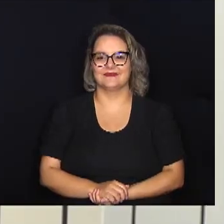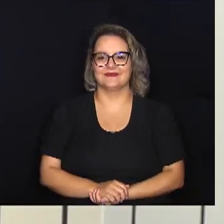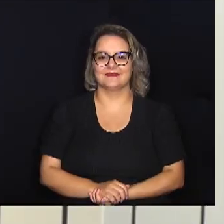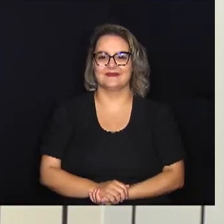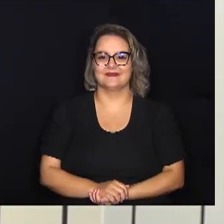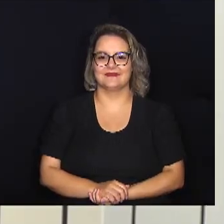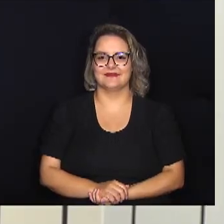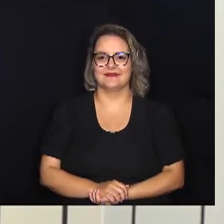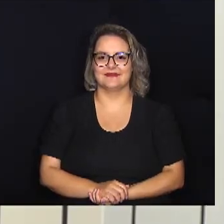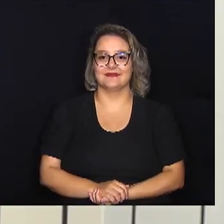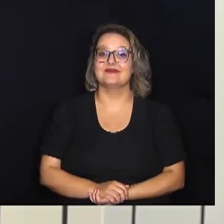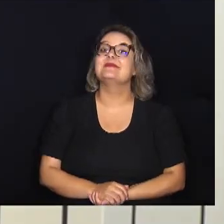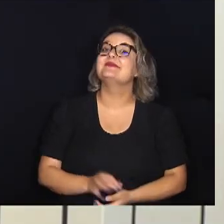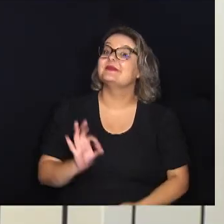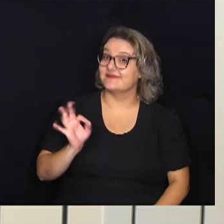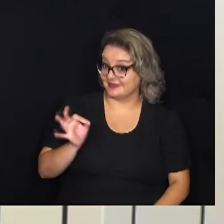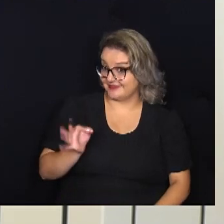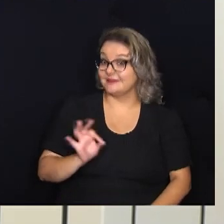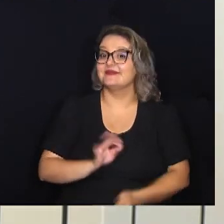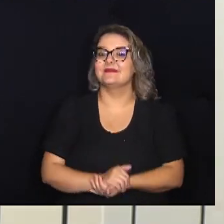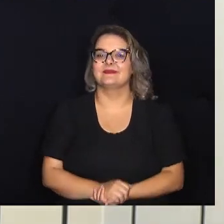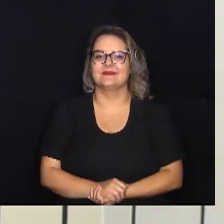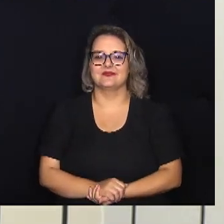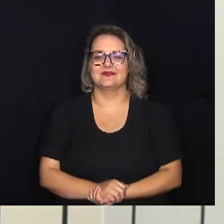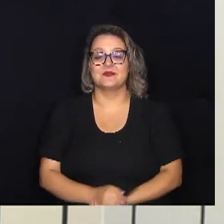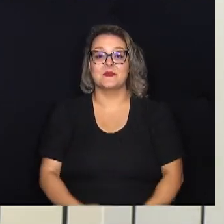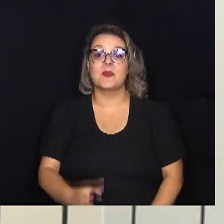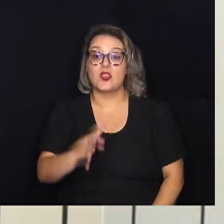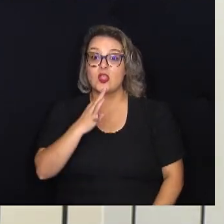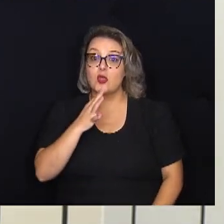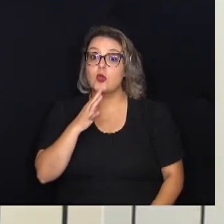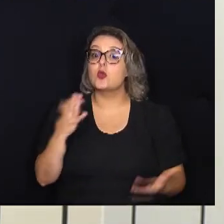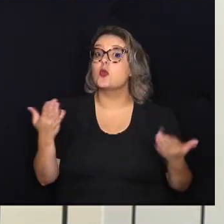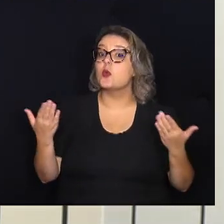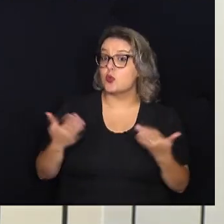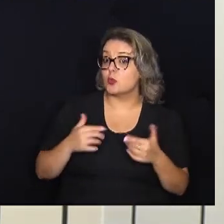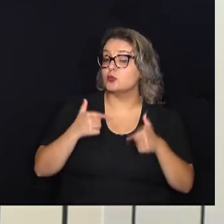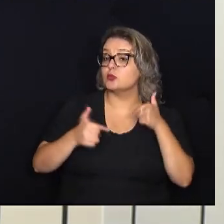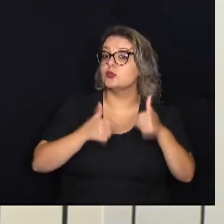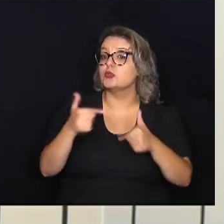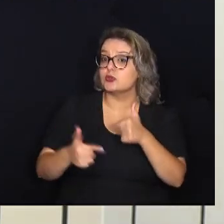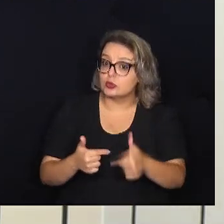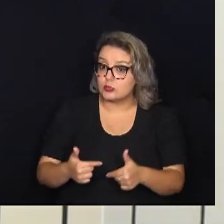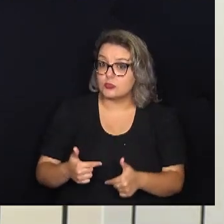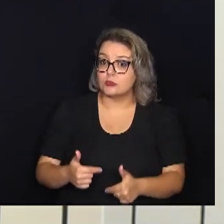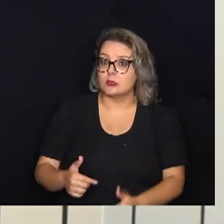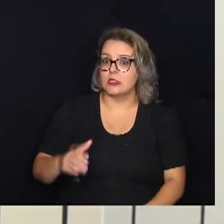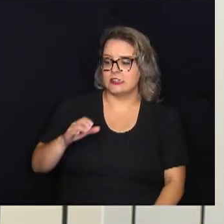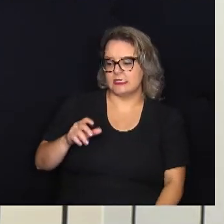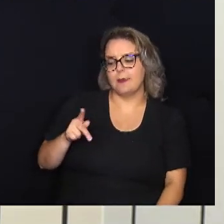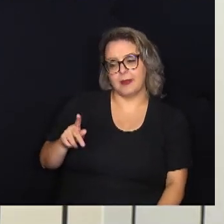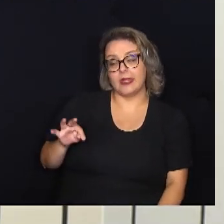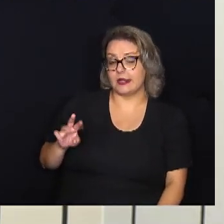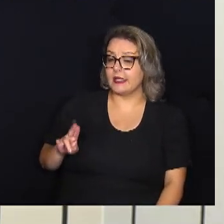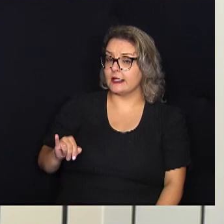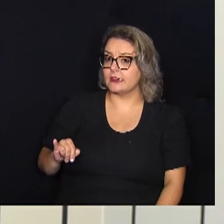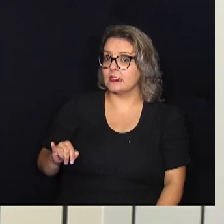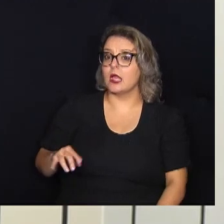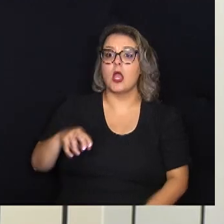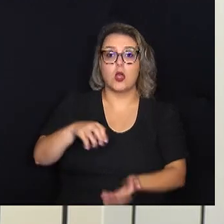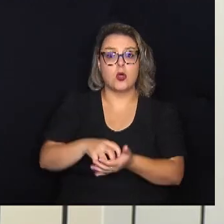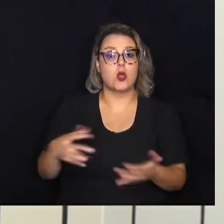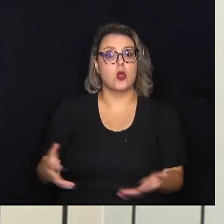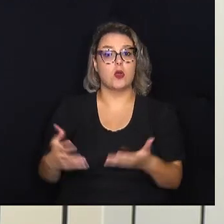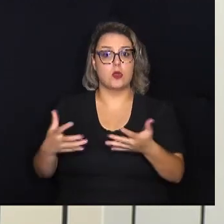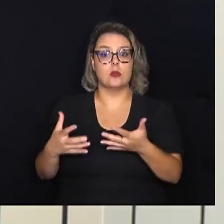Ah, sem sombra de dúvidas. Vamos conhecer agora o trabalho do CPTI, que é o Centro Promocional